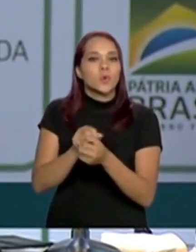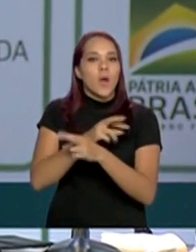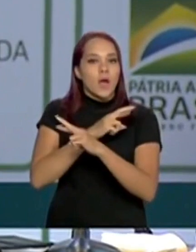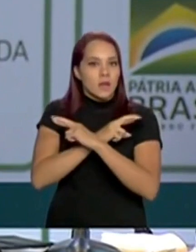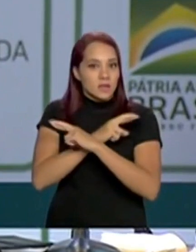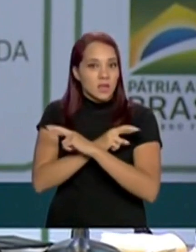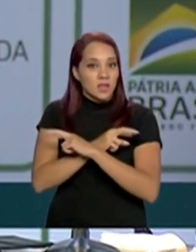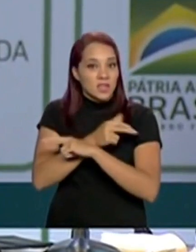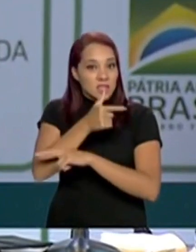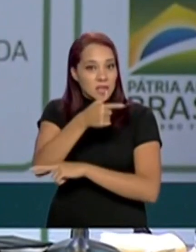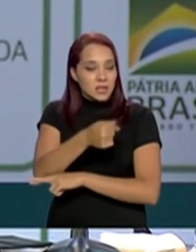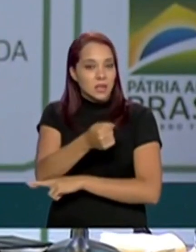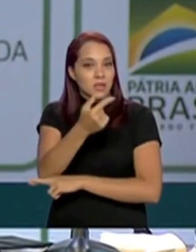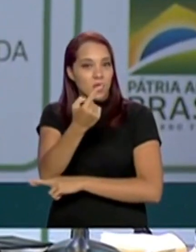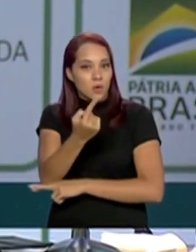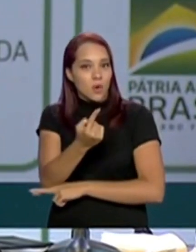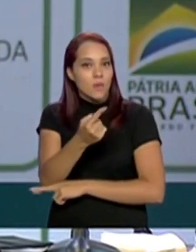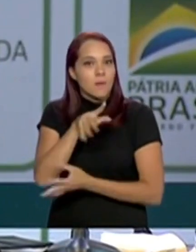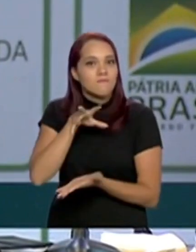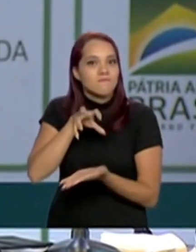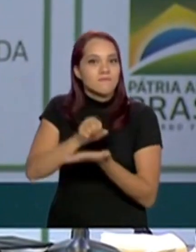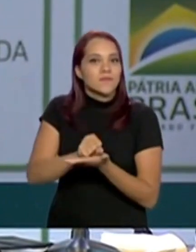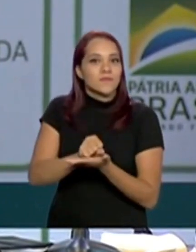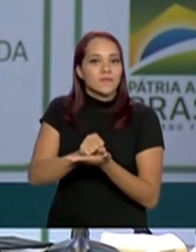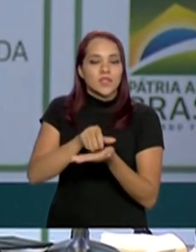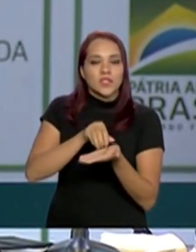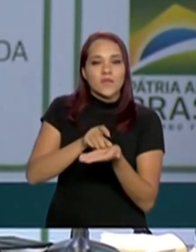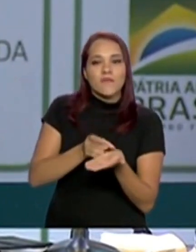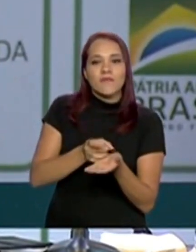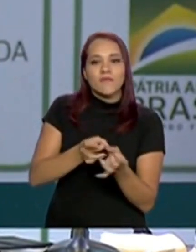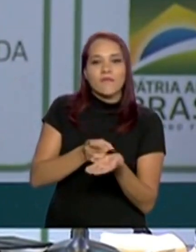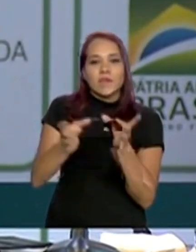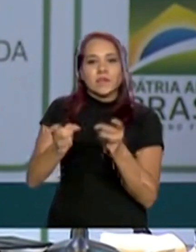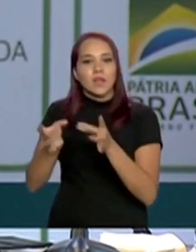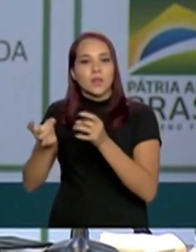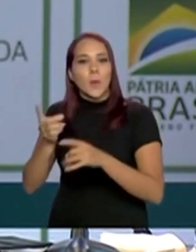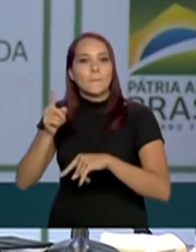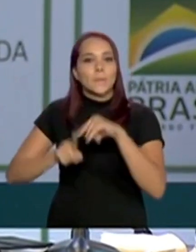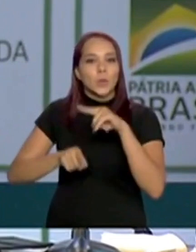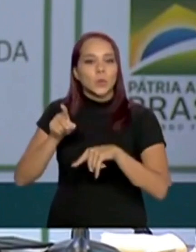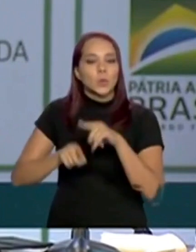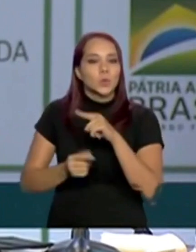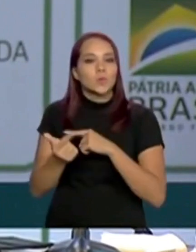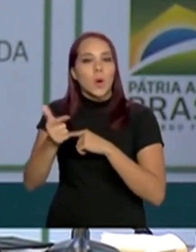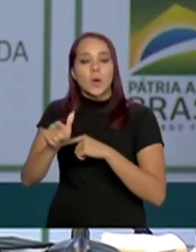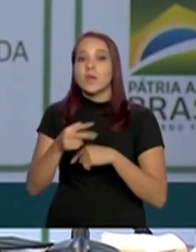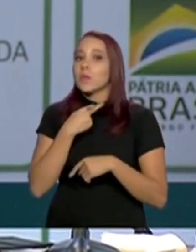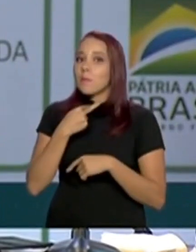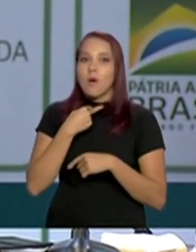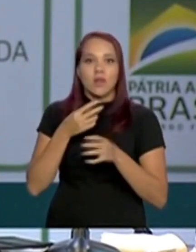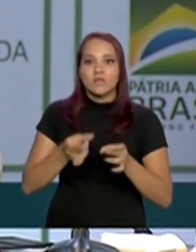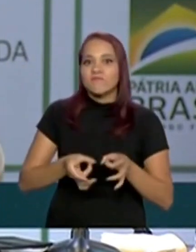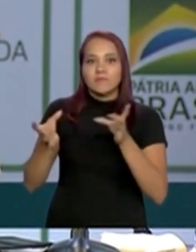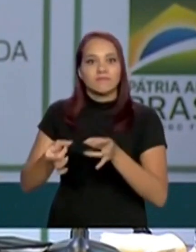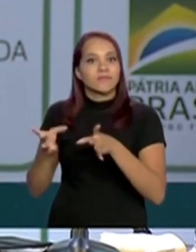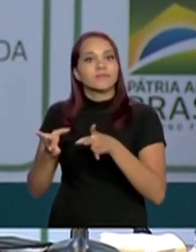71 apreensões de exportações de produtos que não podem mais ser exportados.